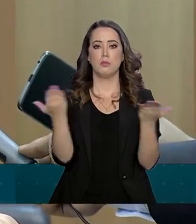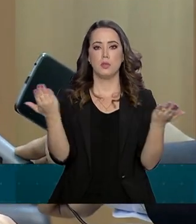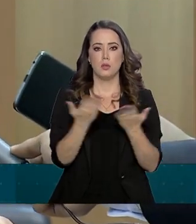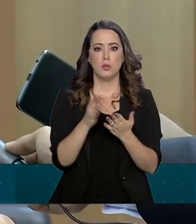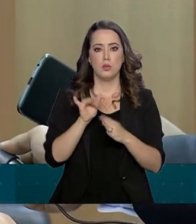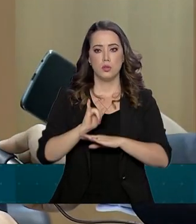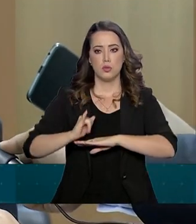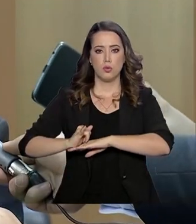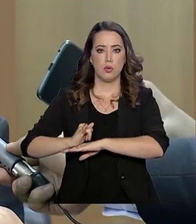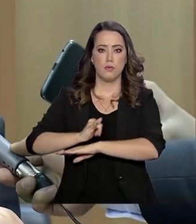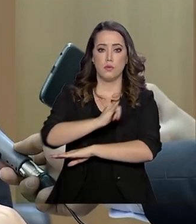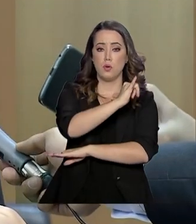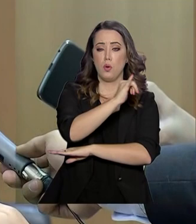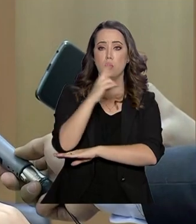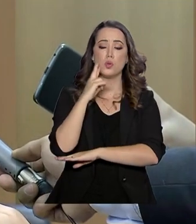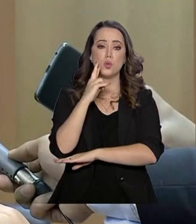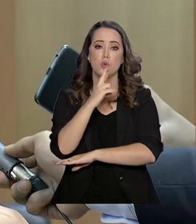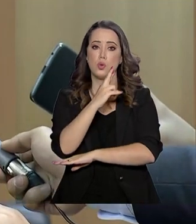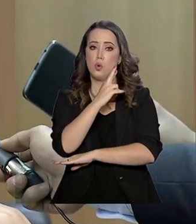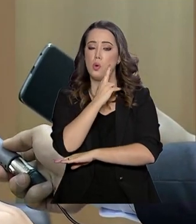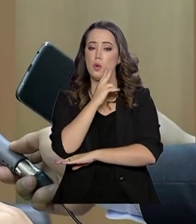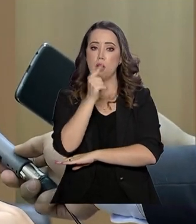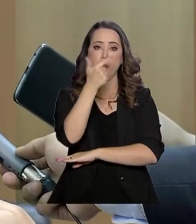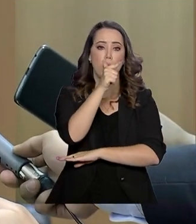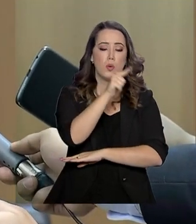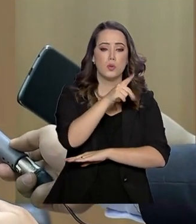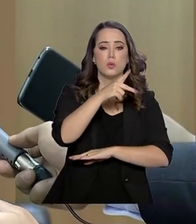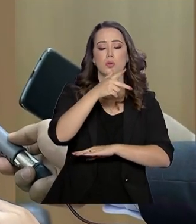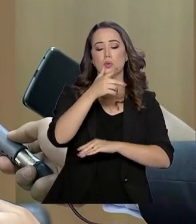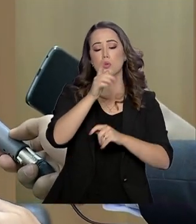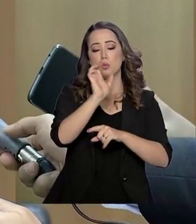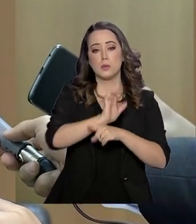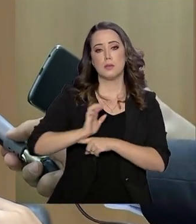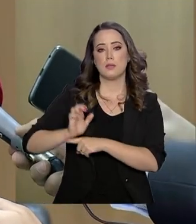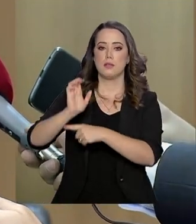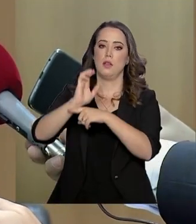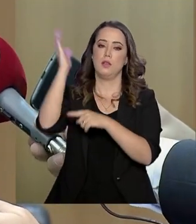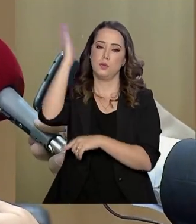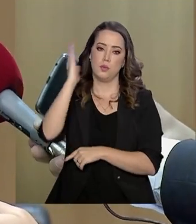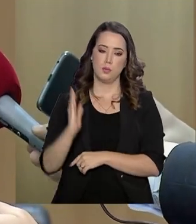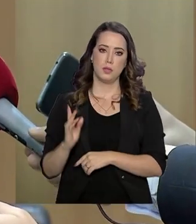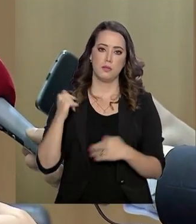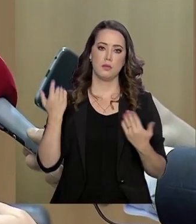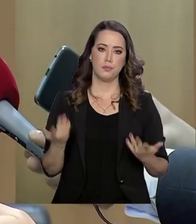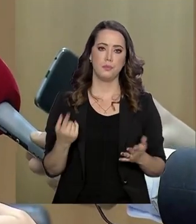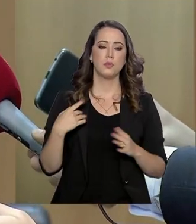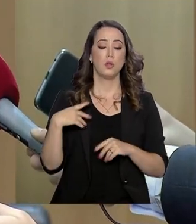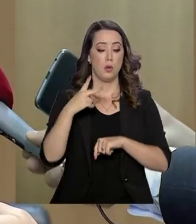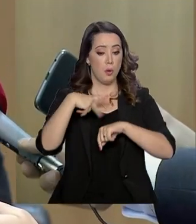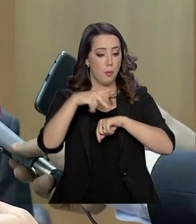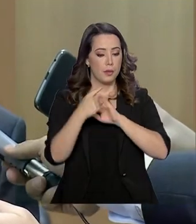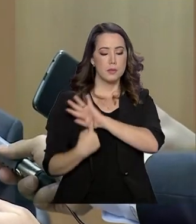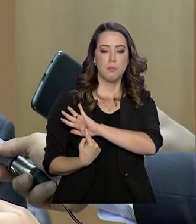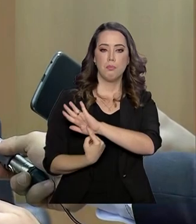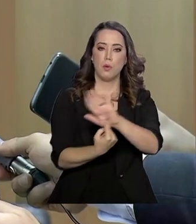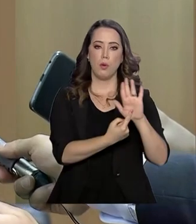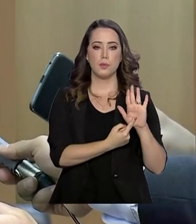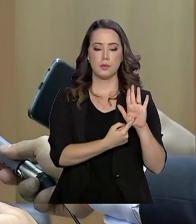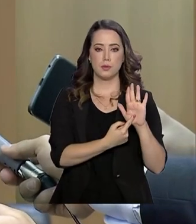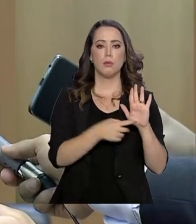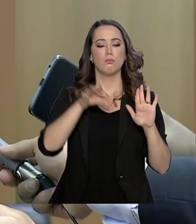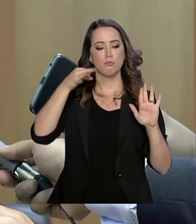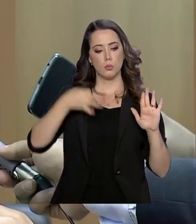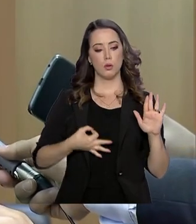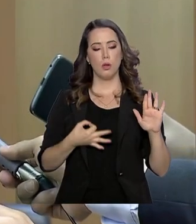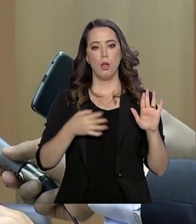aviões saindo de Roraima, indo para outros locais do país. E que o país demonstra com muita maturidade e responsabilidade,